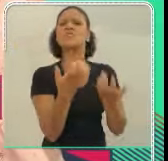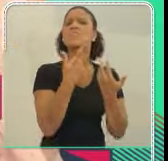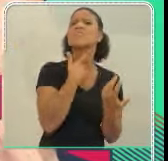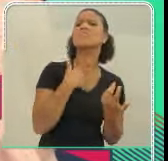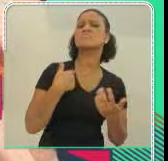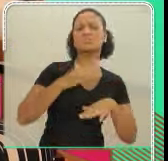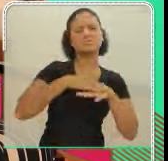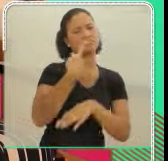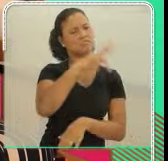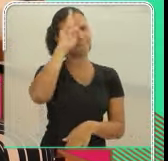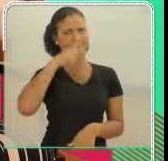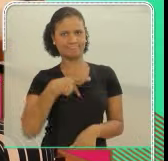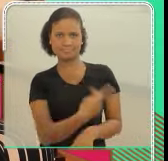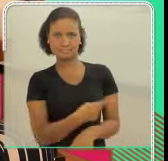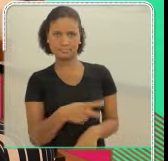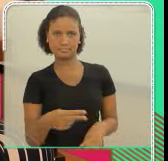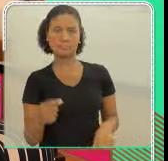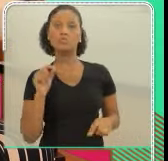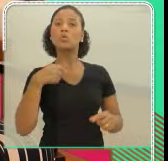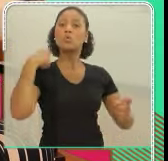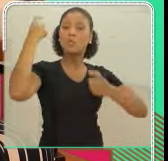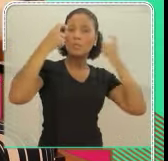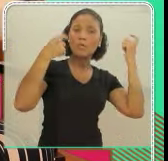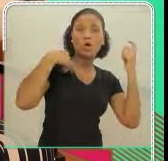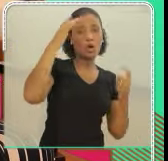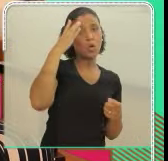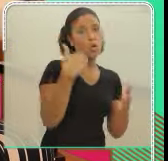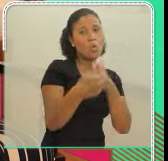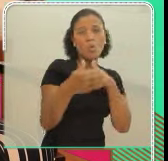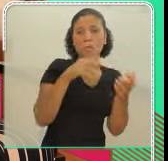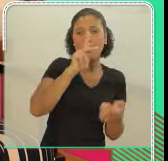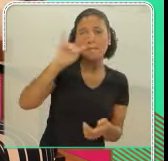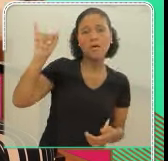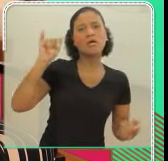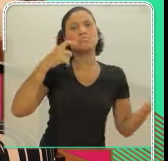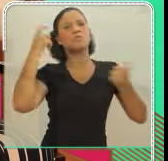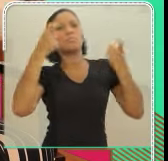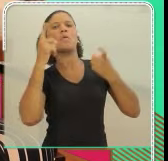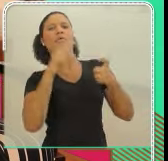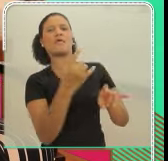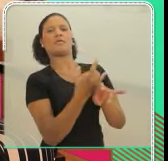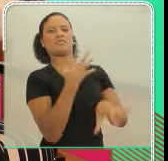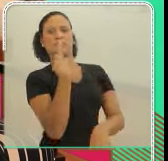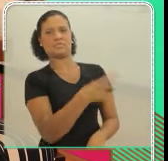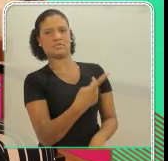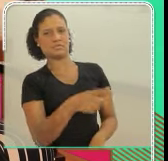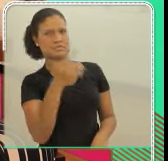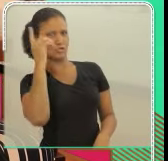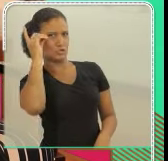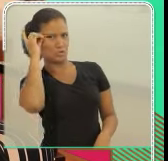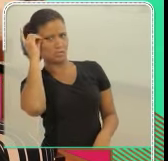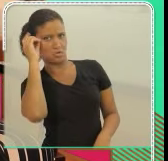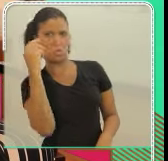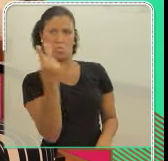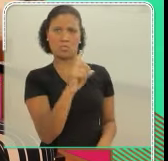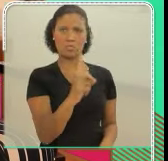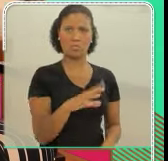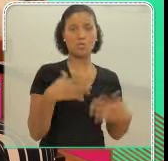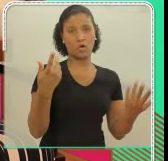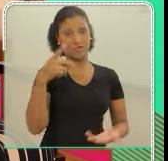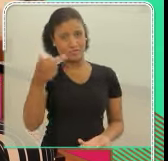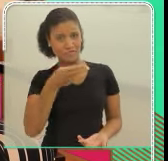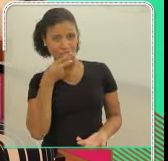para ela ter a autonomia dela, entendeu? Eu me preocupo, porque eu acho que qualquer pai se preocupa, independente de ter síndrome de Down ou não, quando você